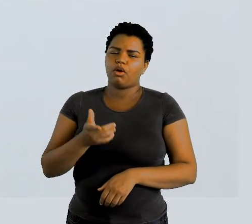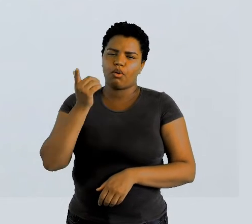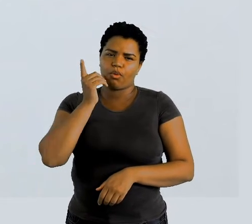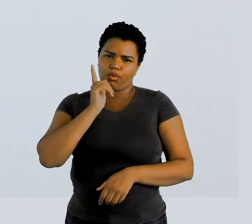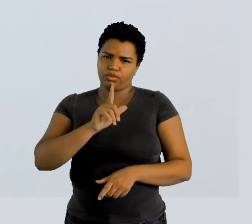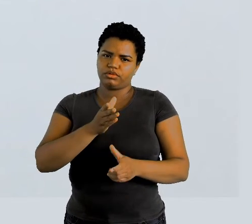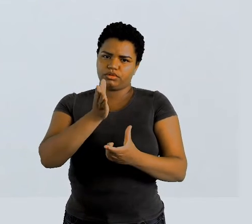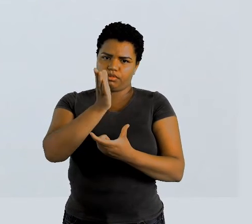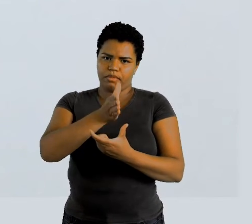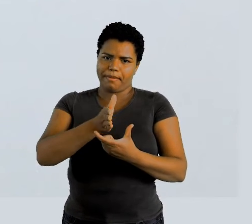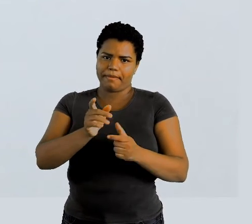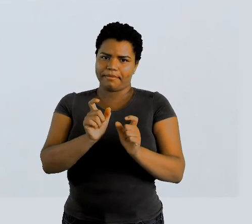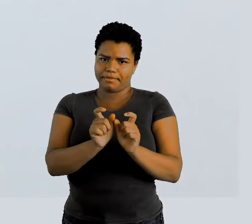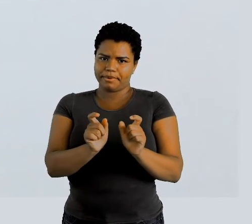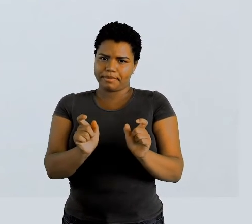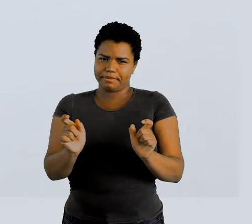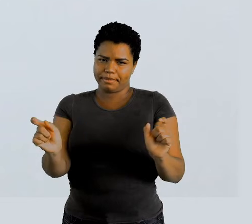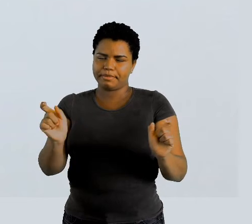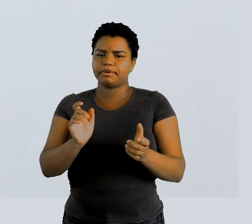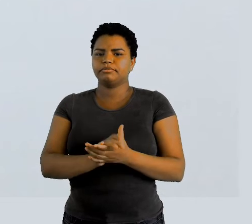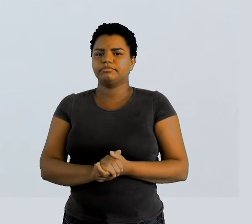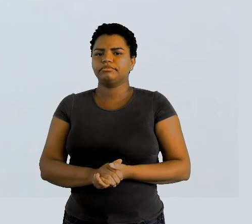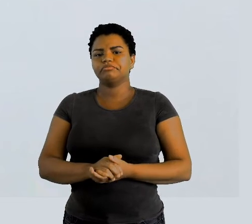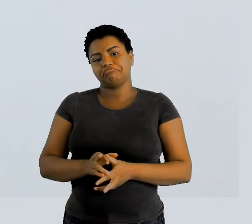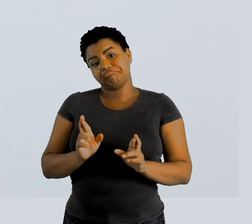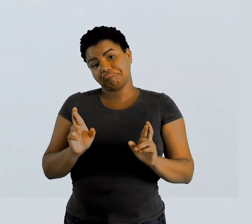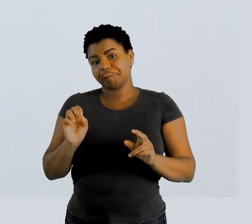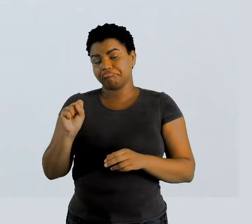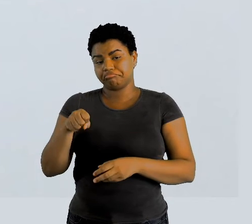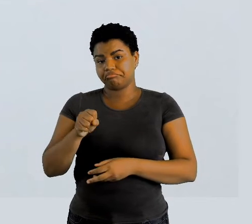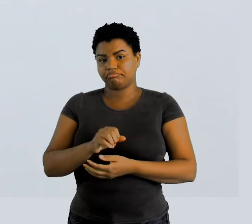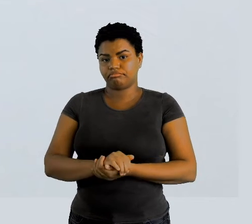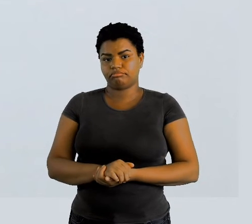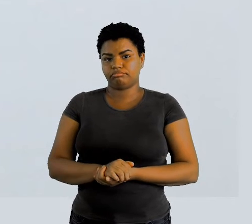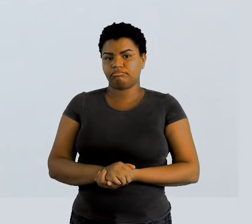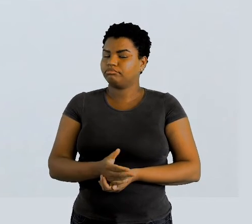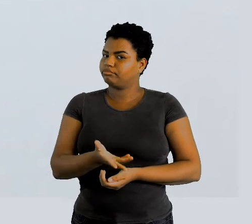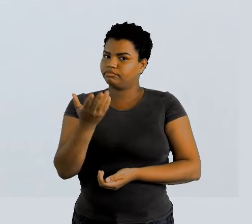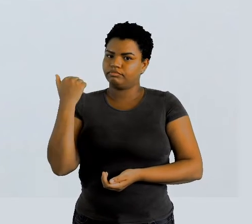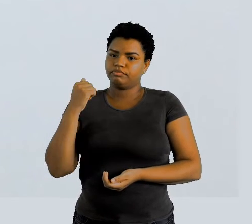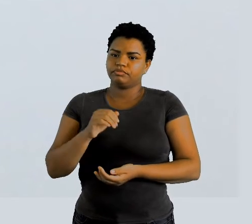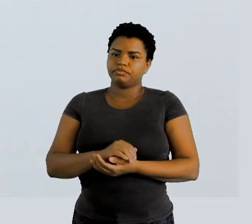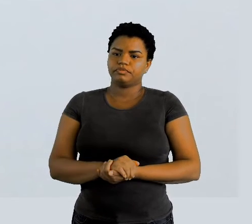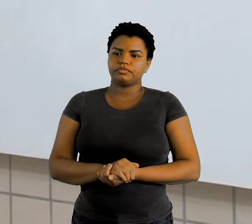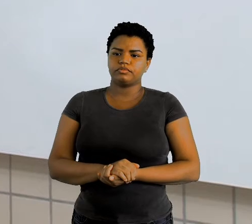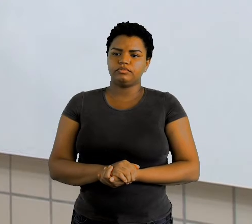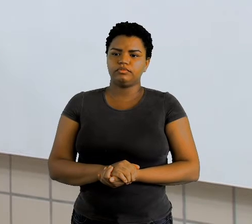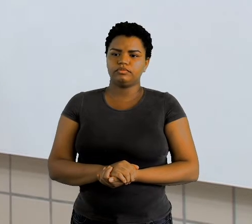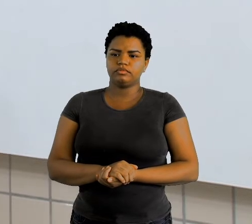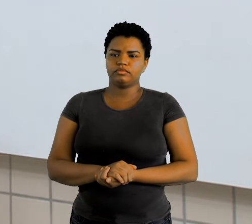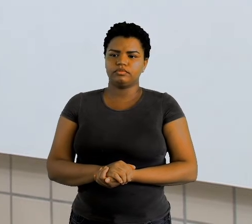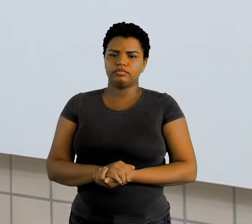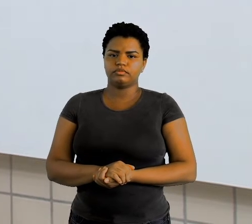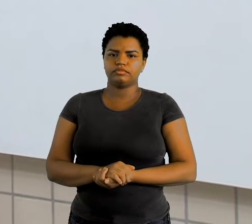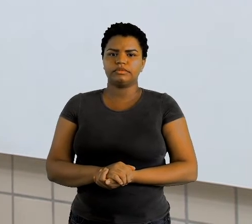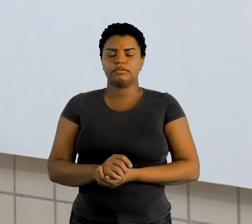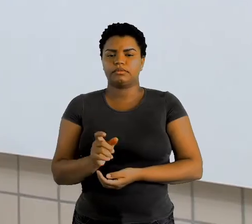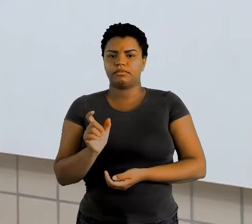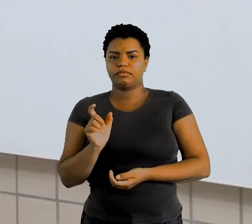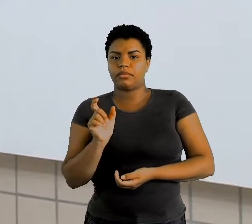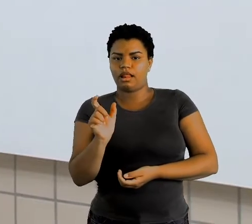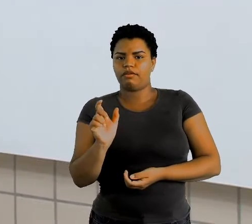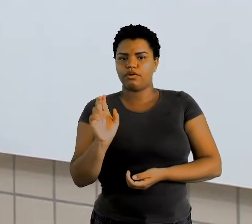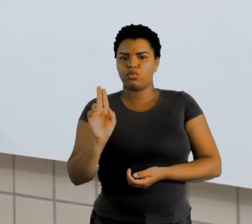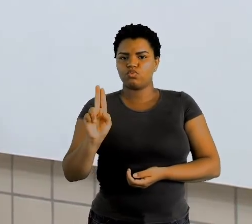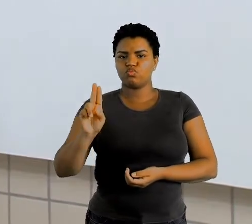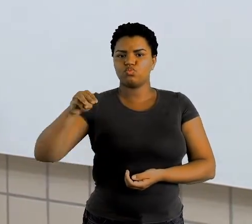das sílabas espero que sim tá então vamos lá palavrinha um será que